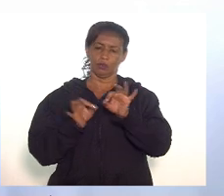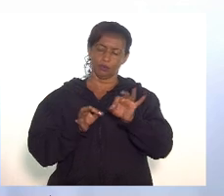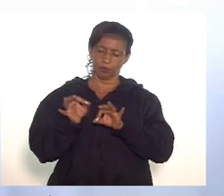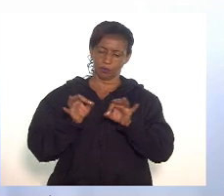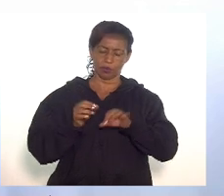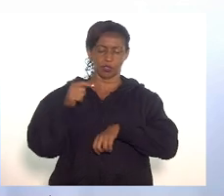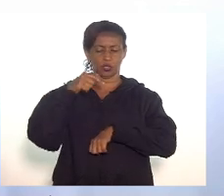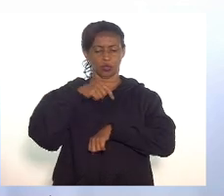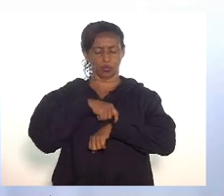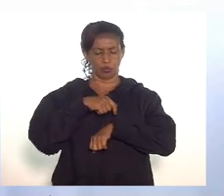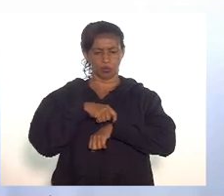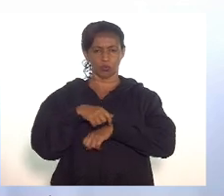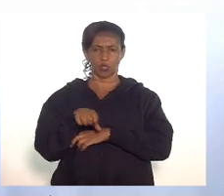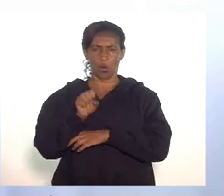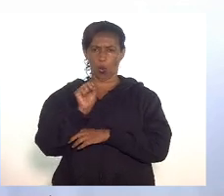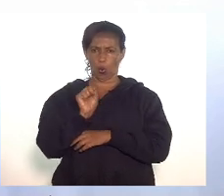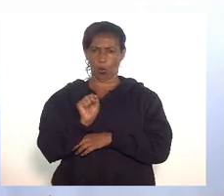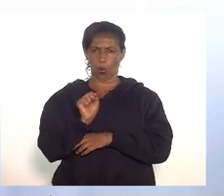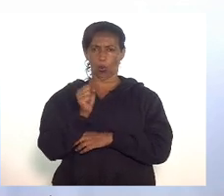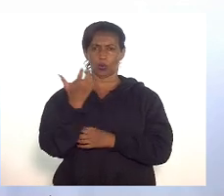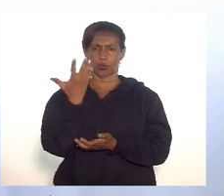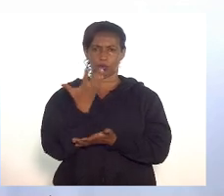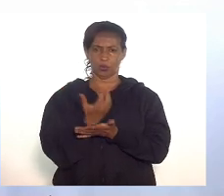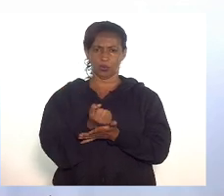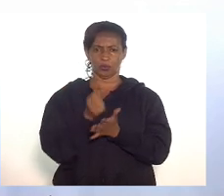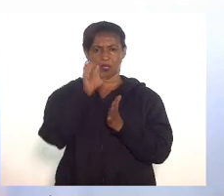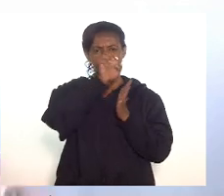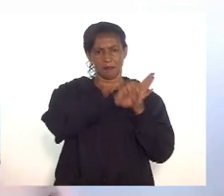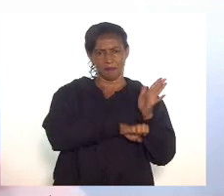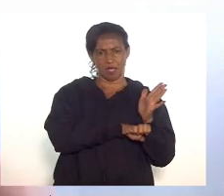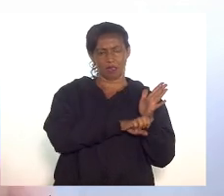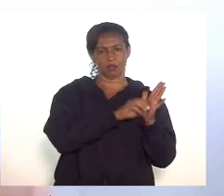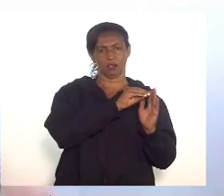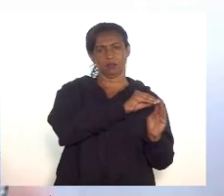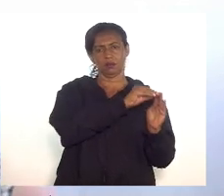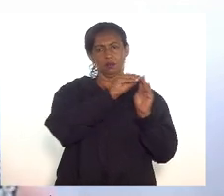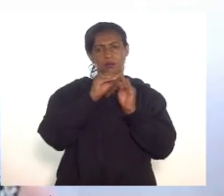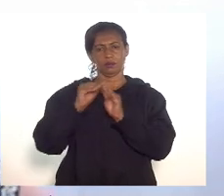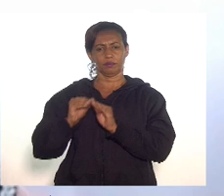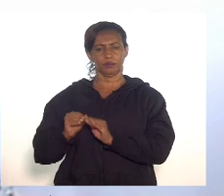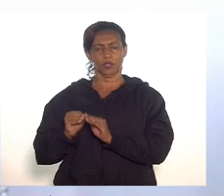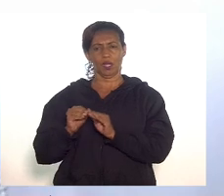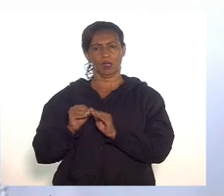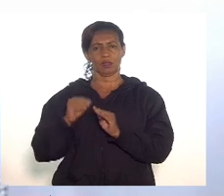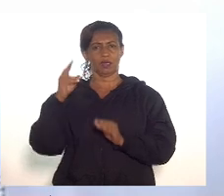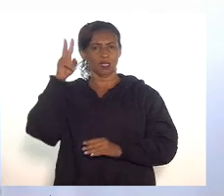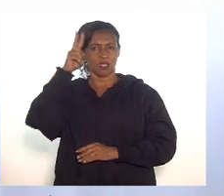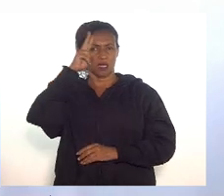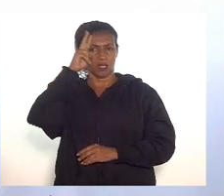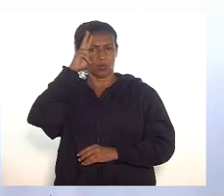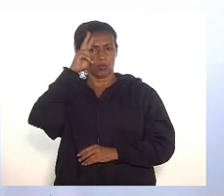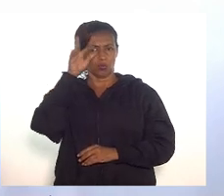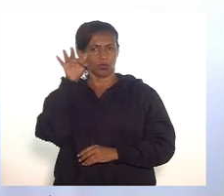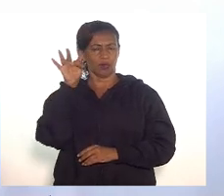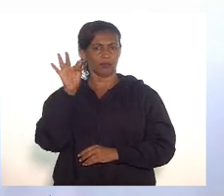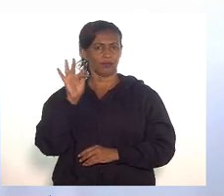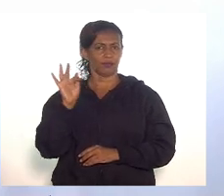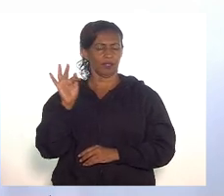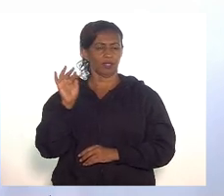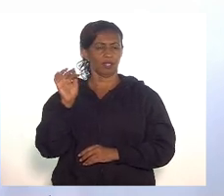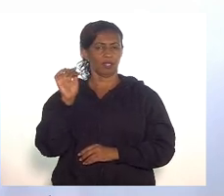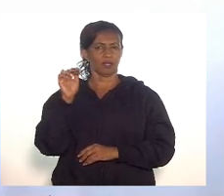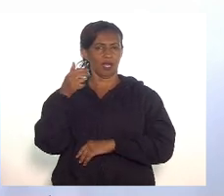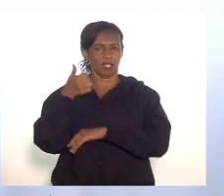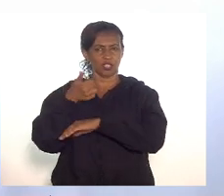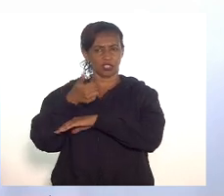no momento, já recebeu oito emendas e o prazo para apresentação de emendas se estenderá até segunda-feira, às 15 horas.